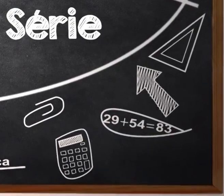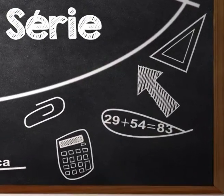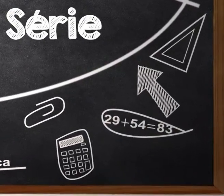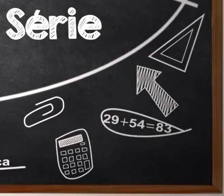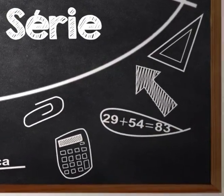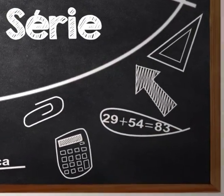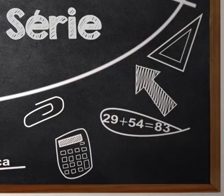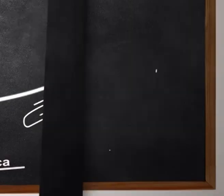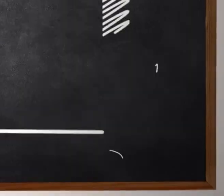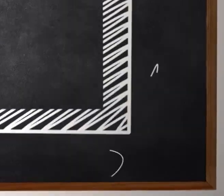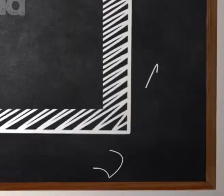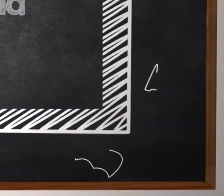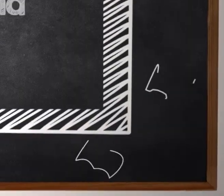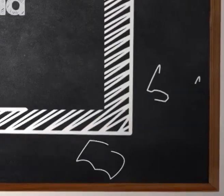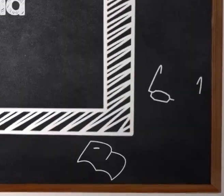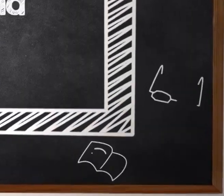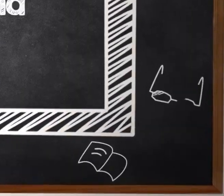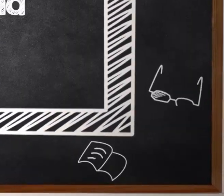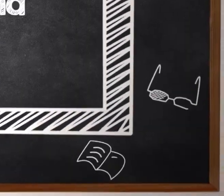Tchau.